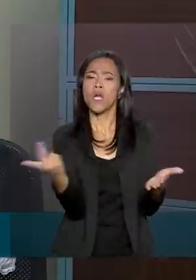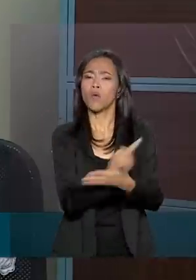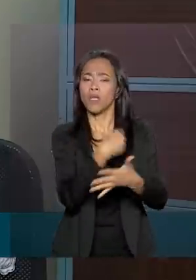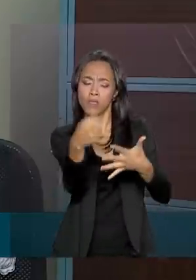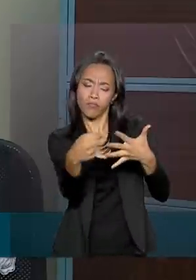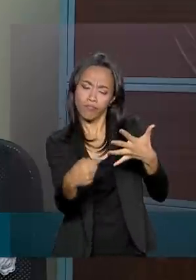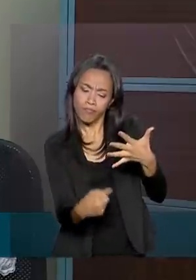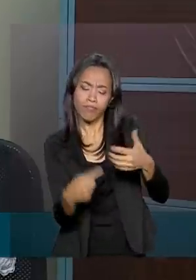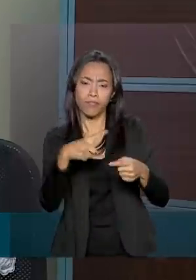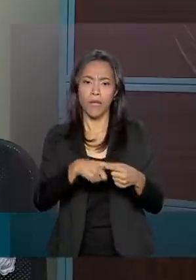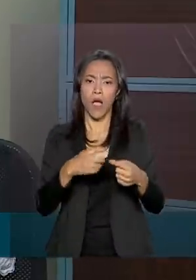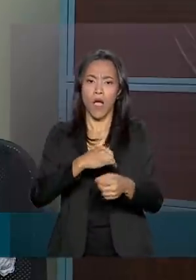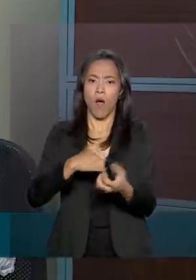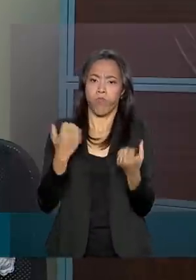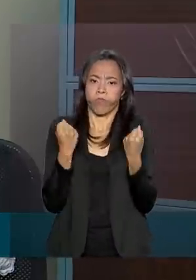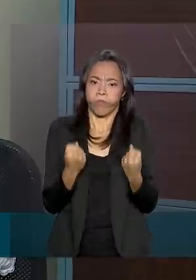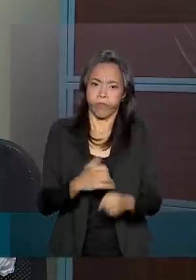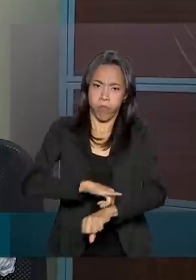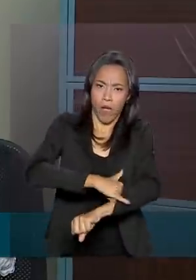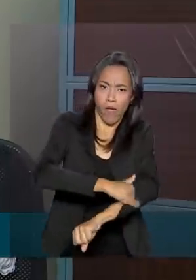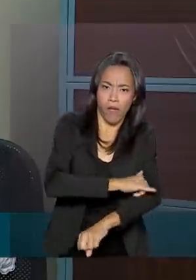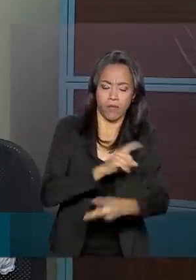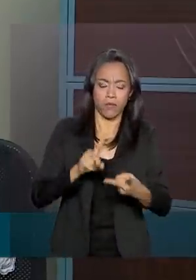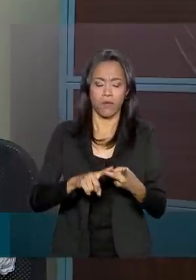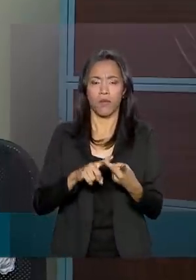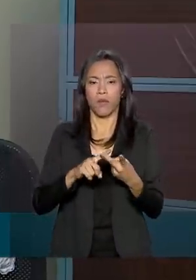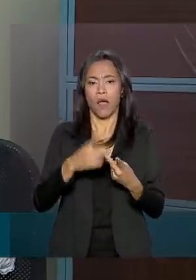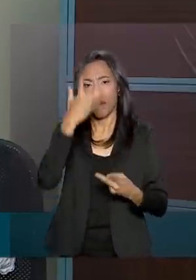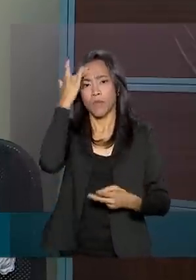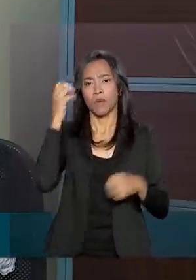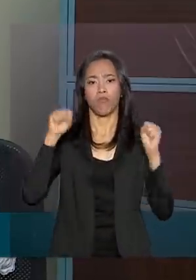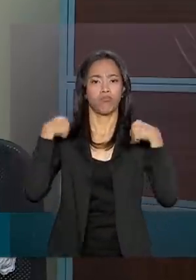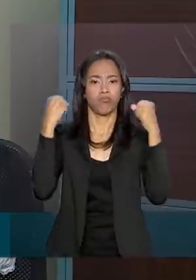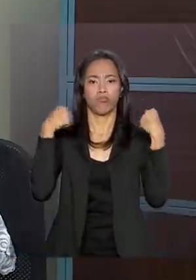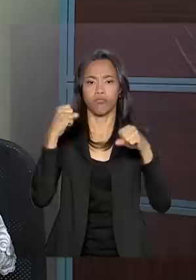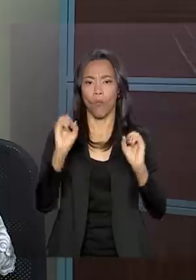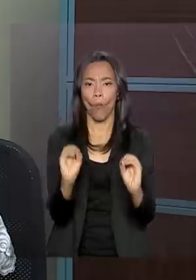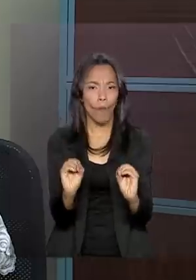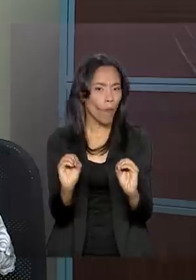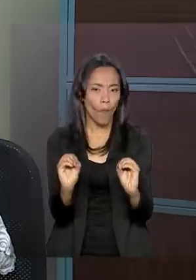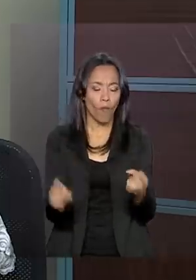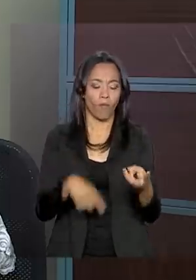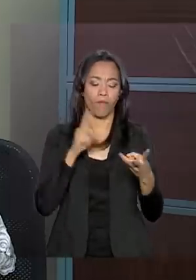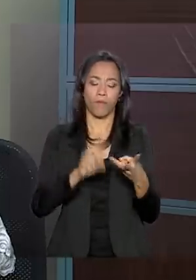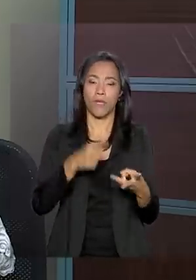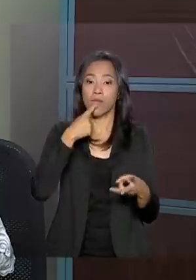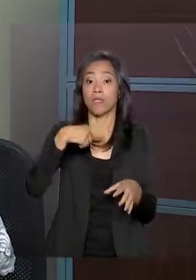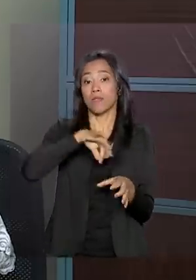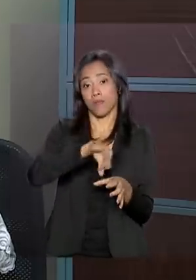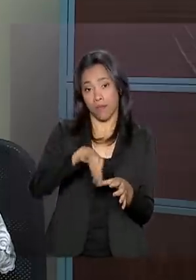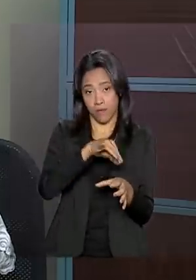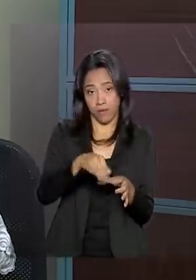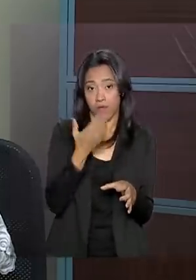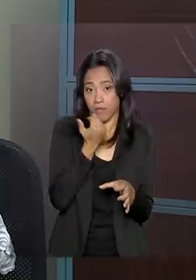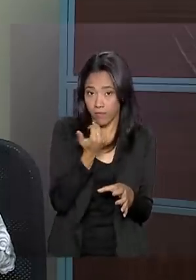O excesso de peso, o sedentarismo, o consumo elevado de sal nos alimentos,